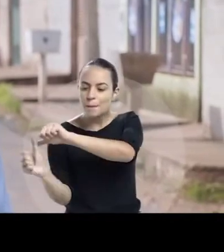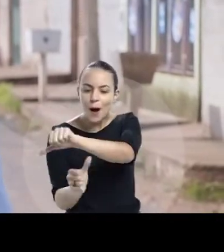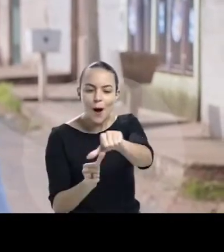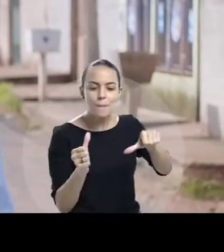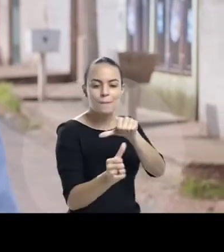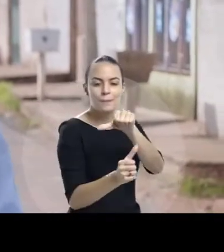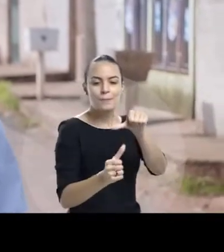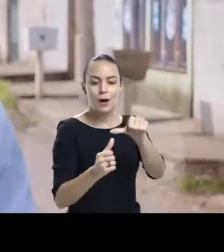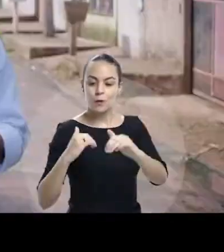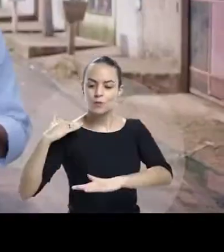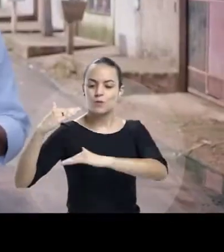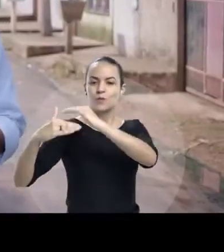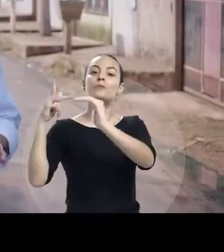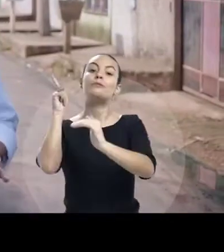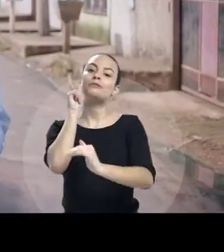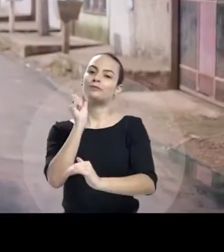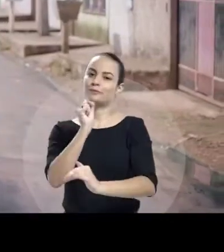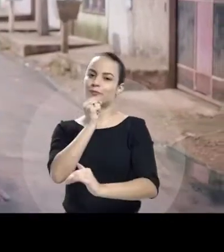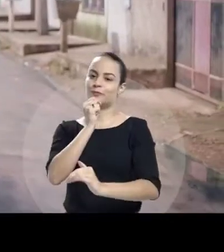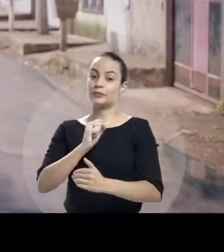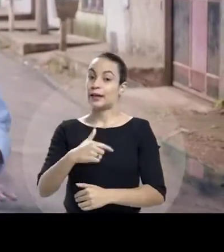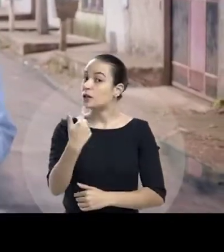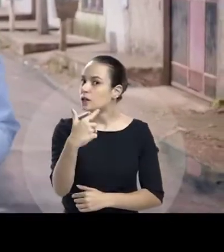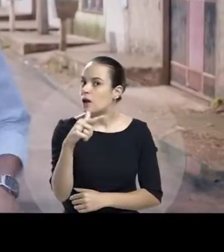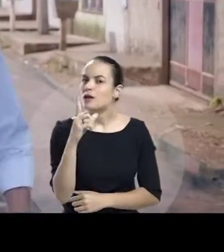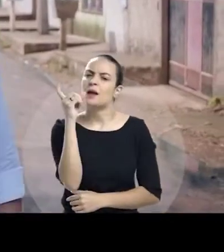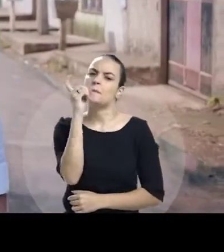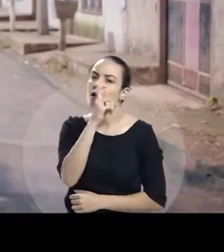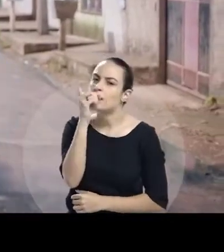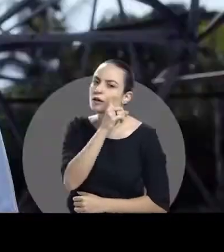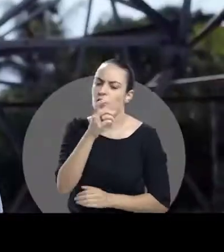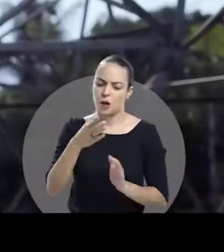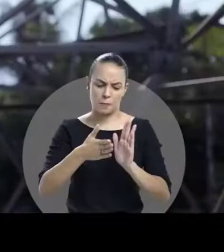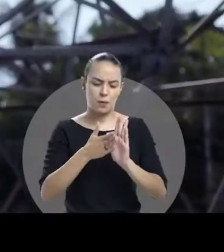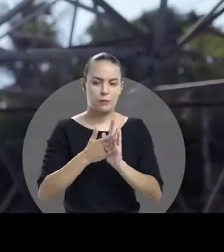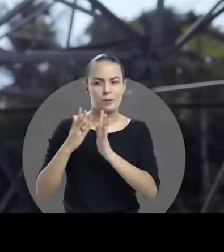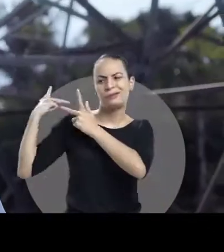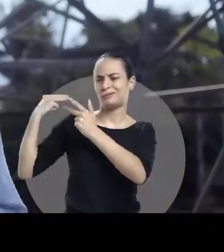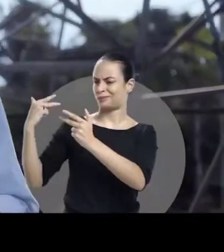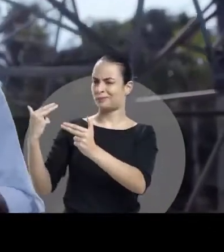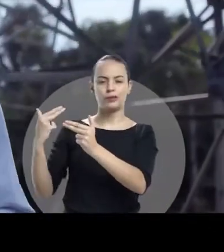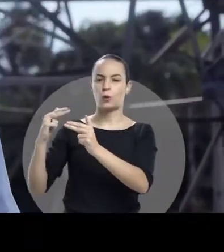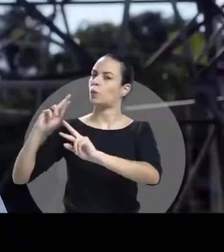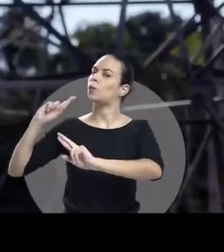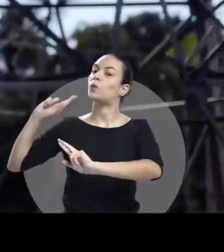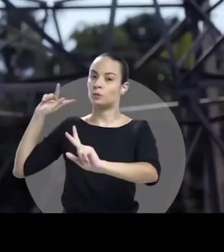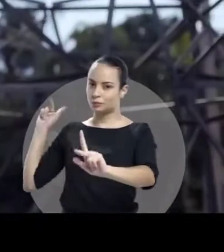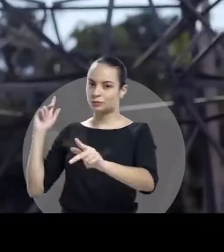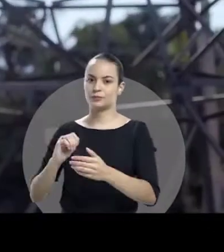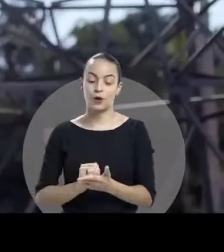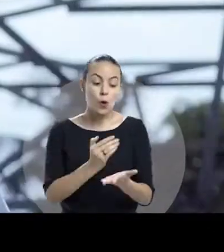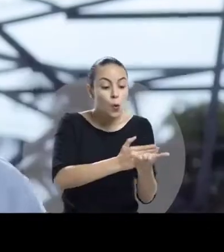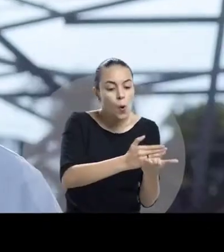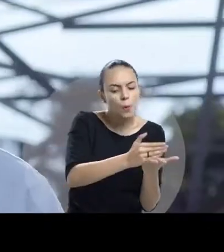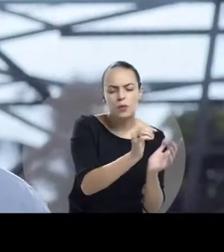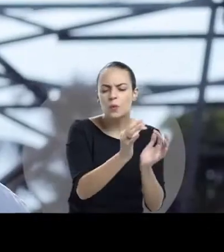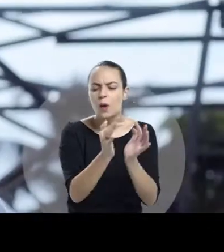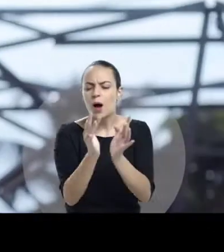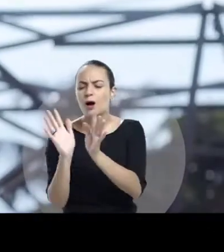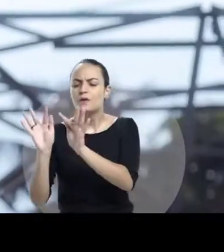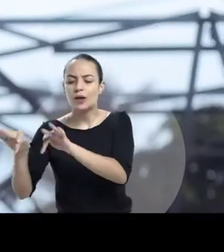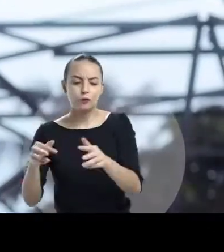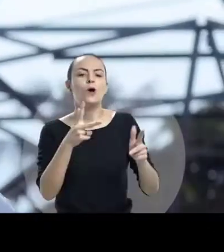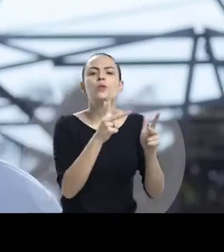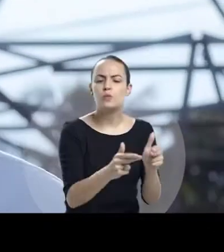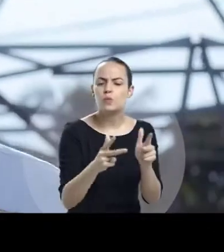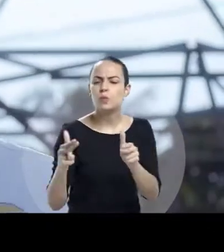para uma Porto Velho melhor. Mas sem promessas mais do mesmo. Terminamos como começamos, com diálogo,